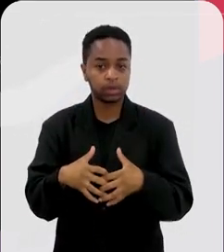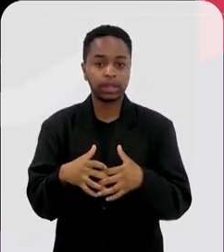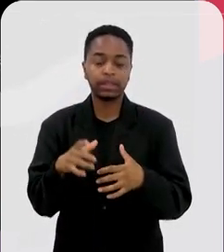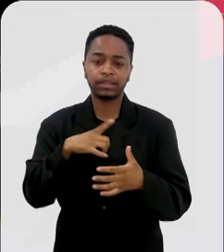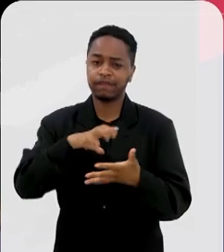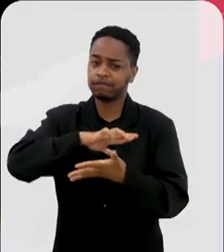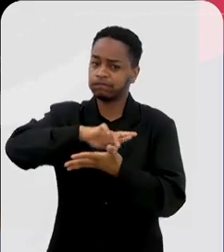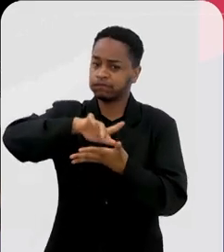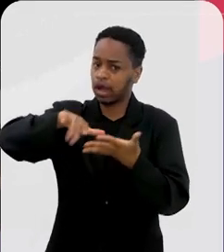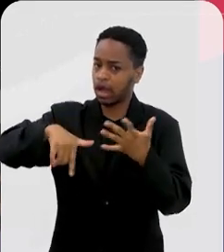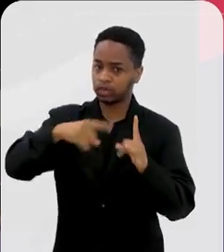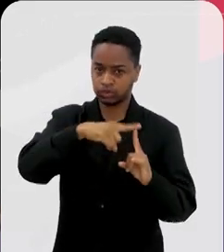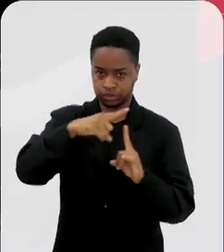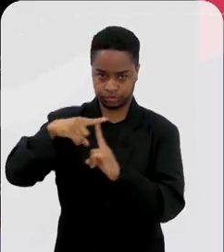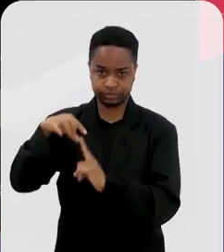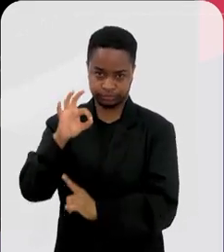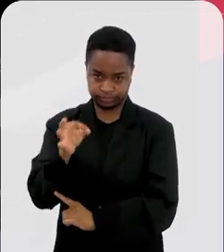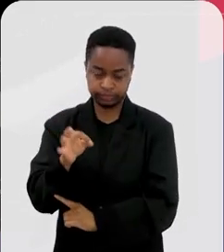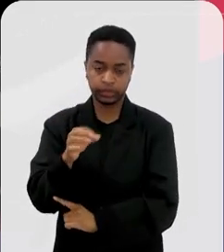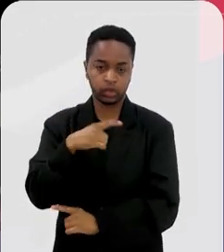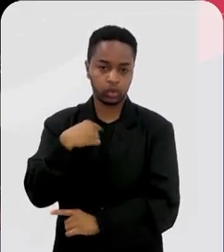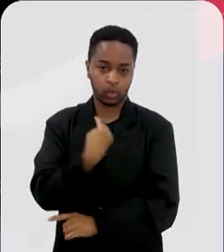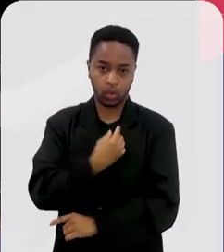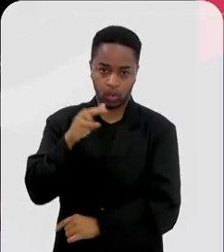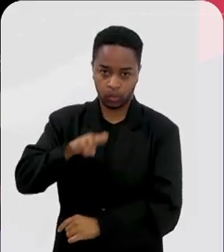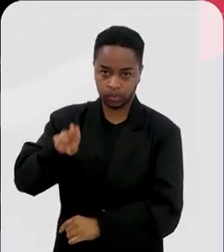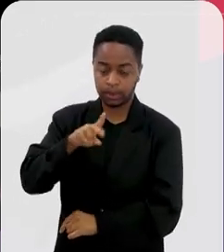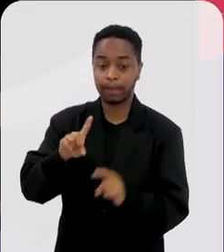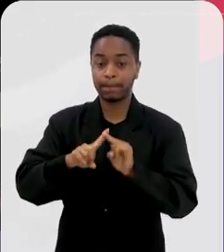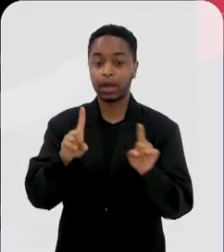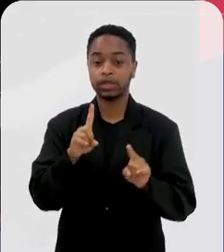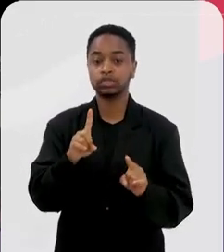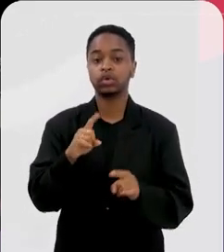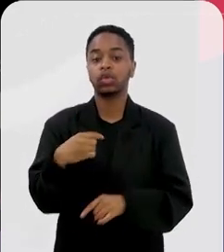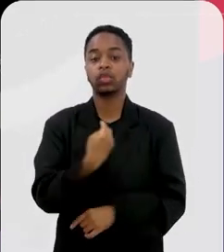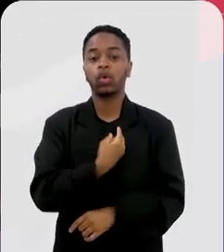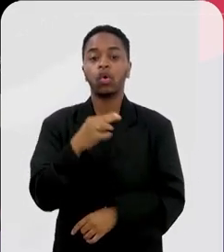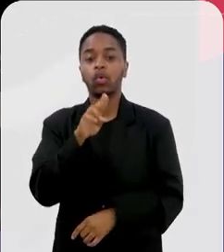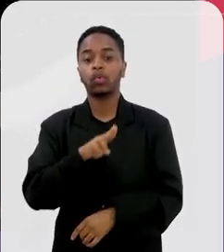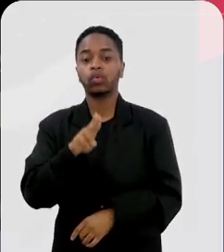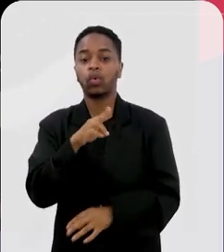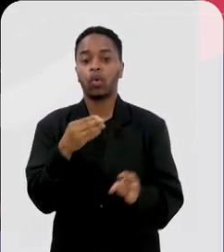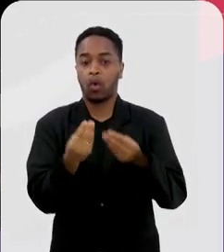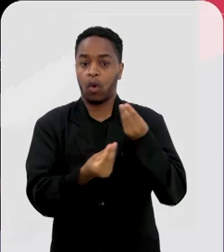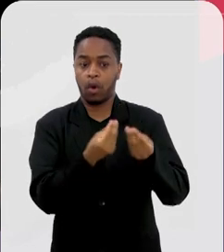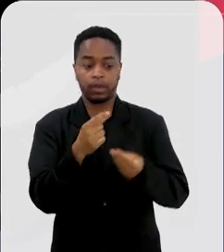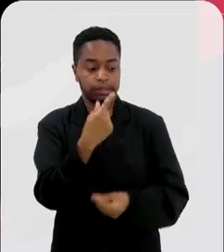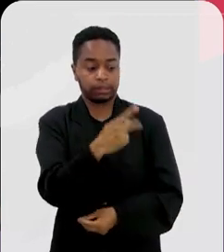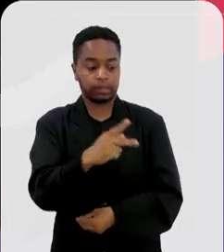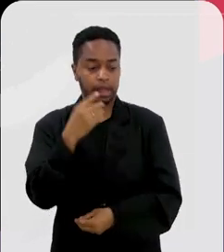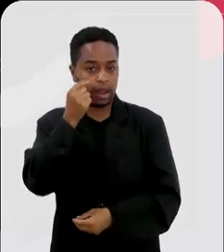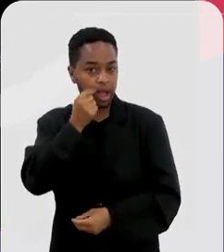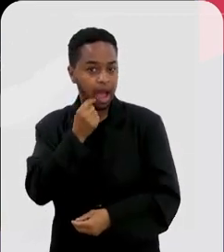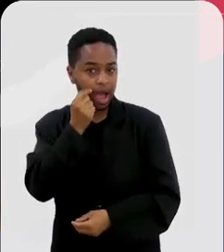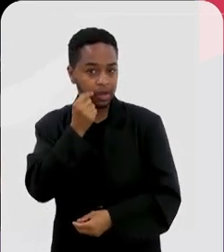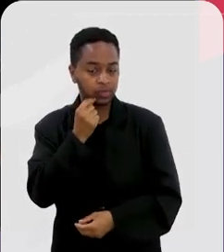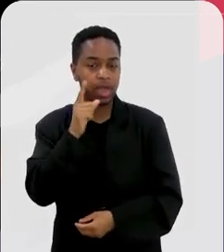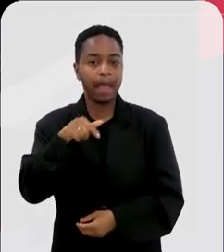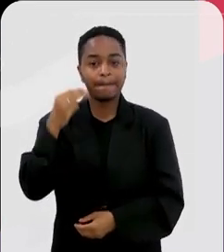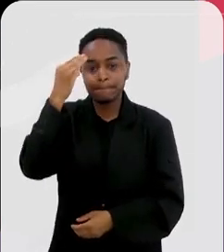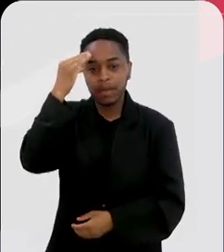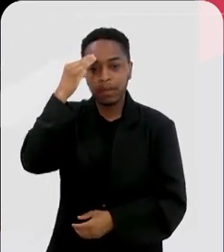é... Existem vários testes, né, que são utilizados. O que a gente utilizou aqui, que é muito utilizado nesse tipo de memória, que é essa memória